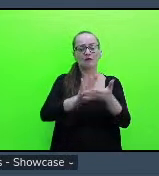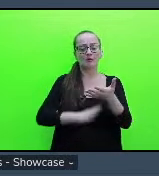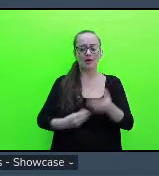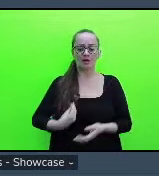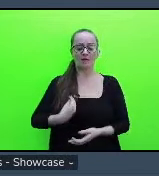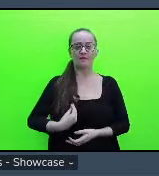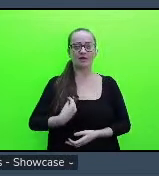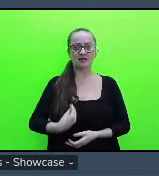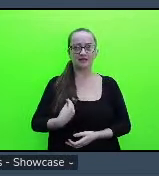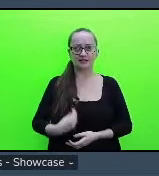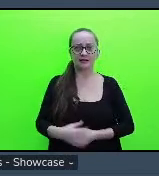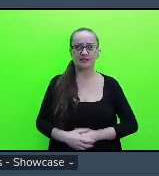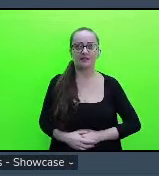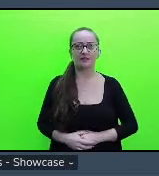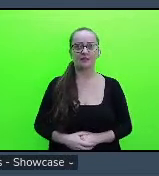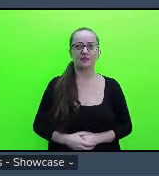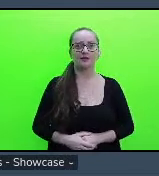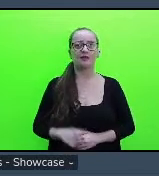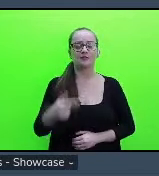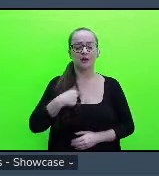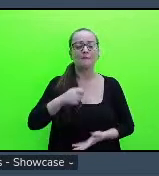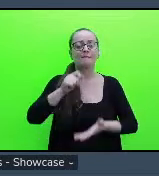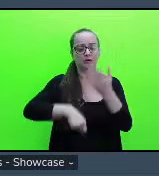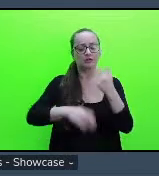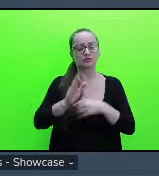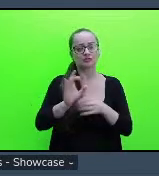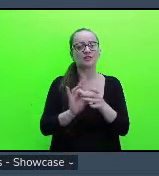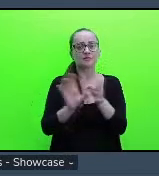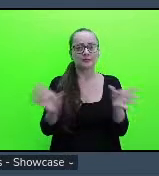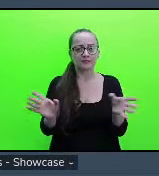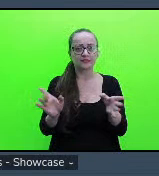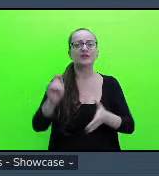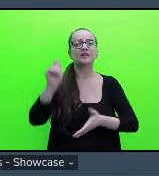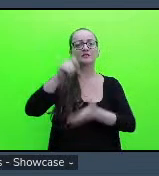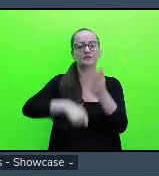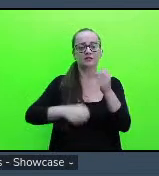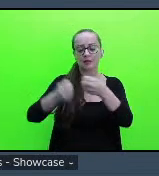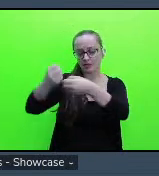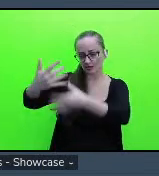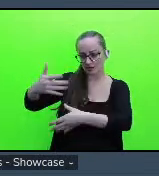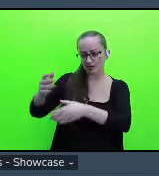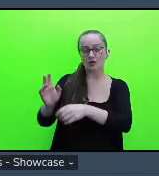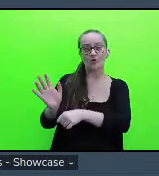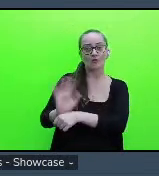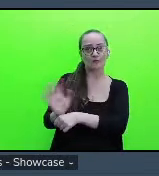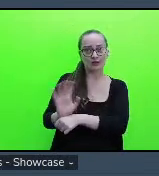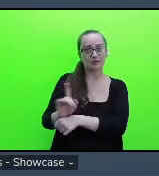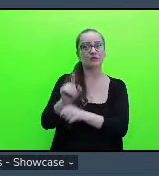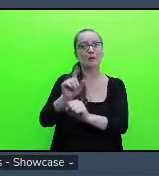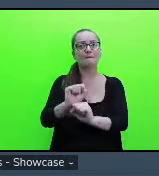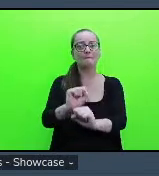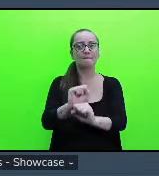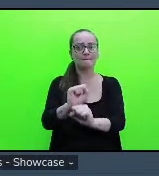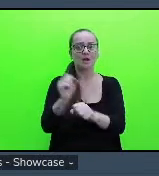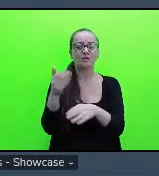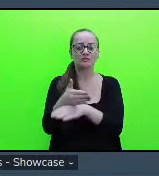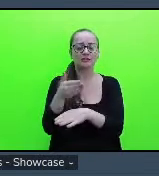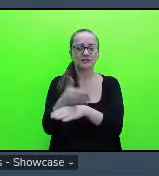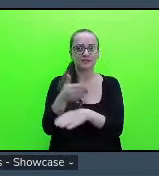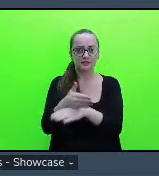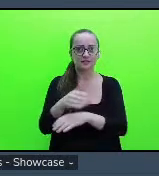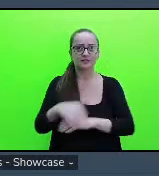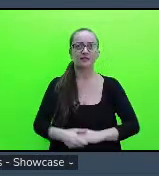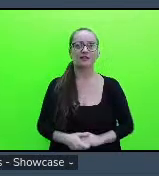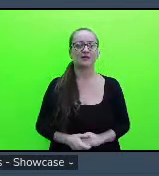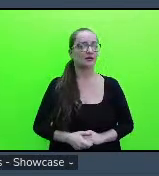o link para o formulário ele já está disponível na descrição do vídeo então vocês podem acessá-lo para poder